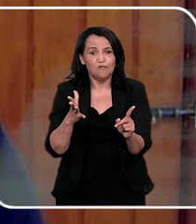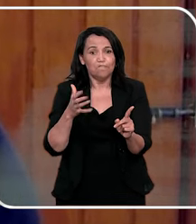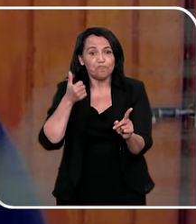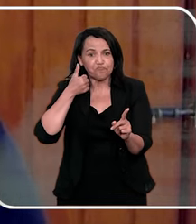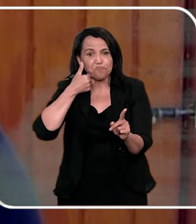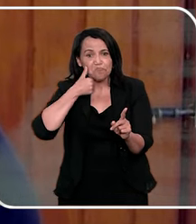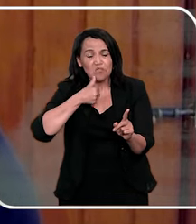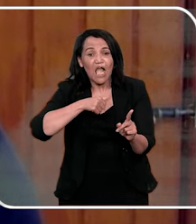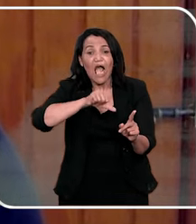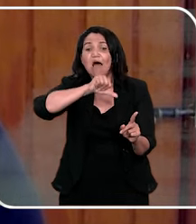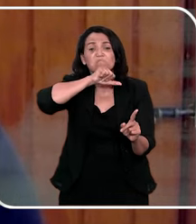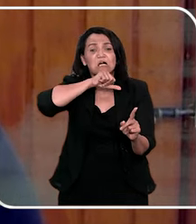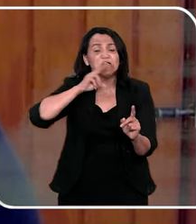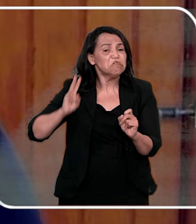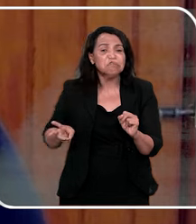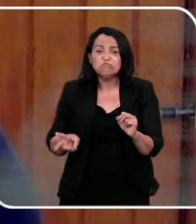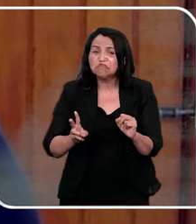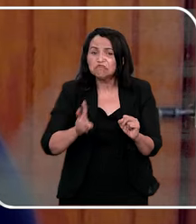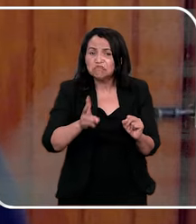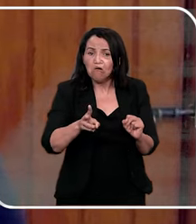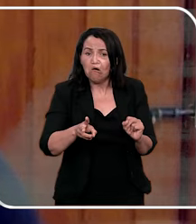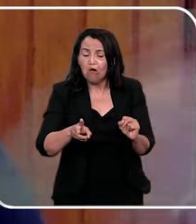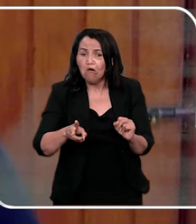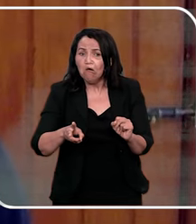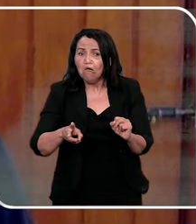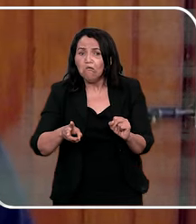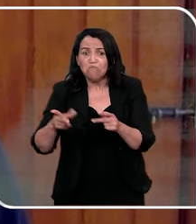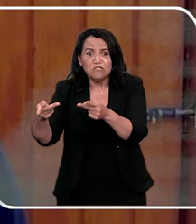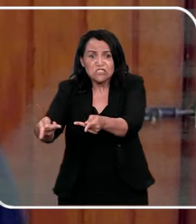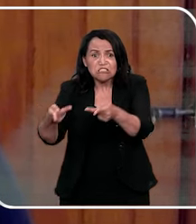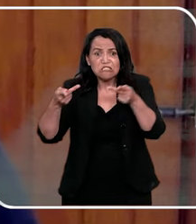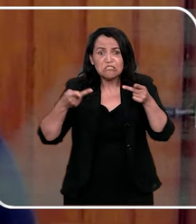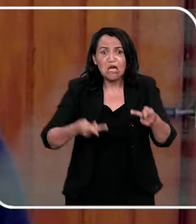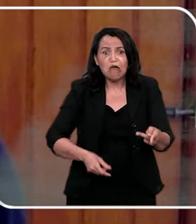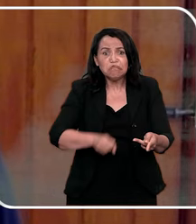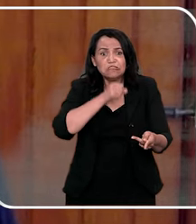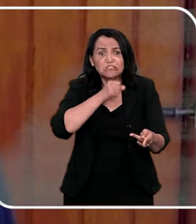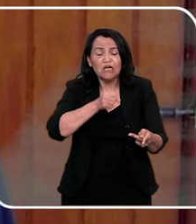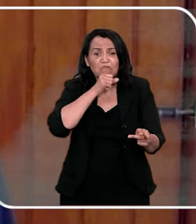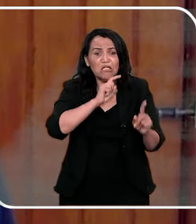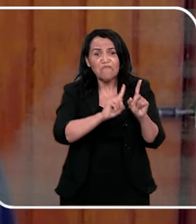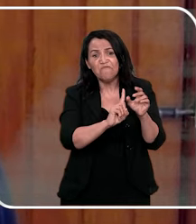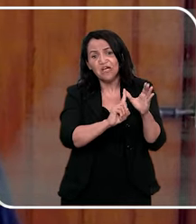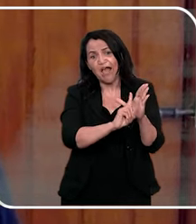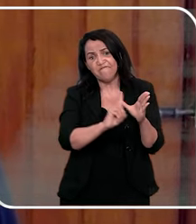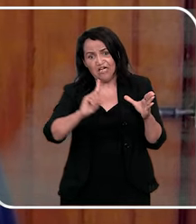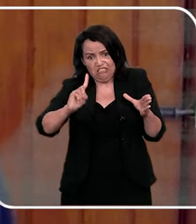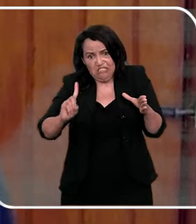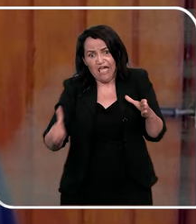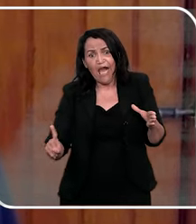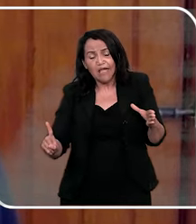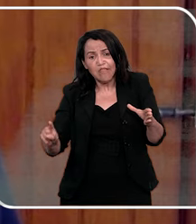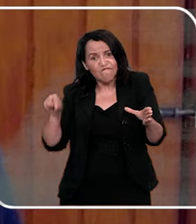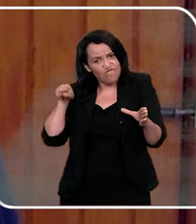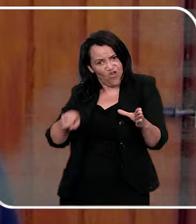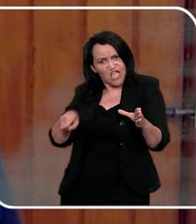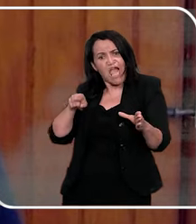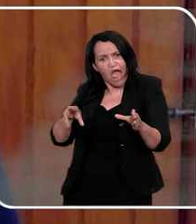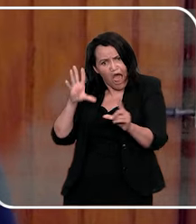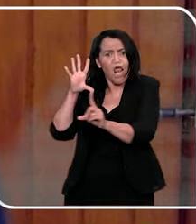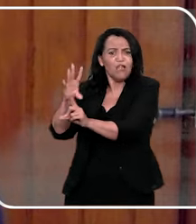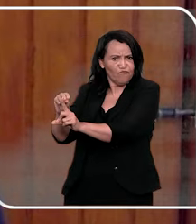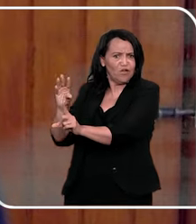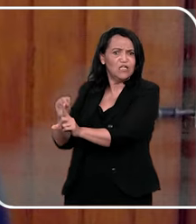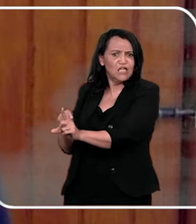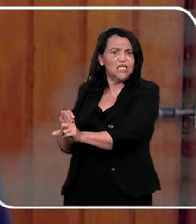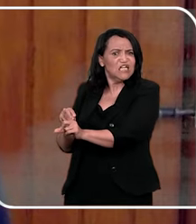a mãe dela, a mãe da criança abusada que hoje era um adulto, continuou visitando os avós, quem foi afastada da